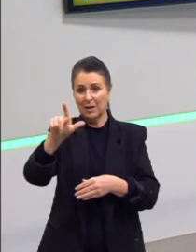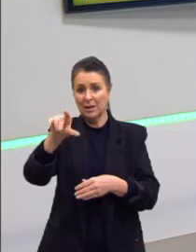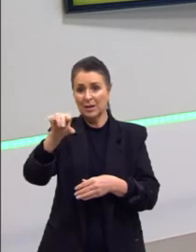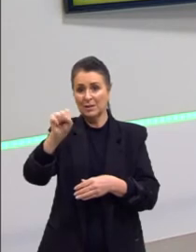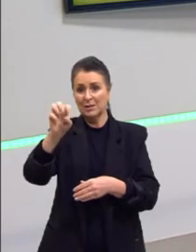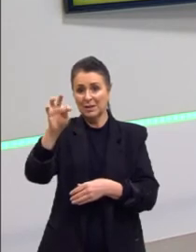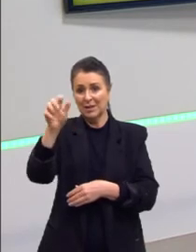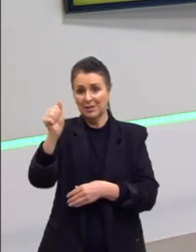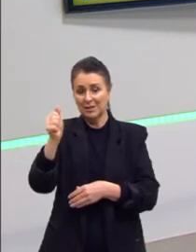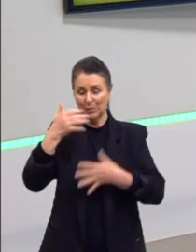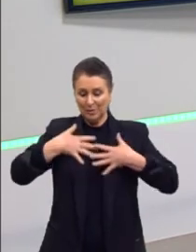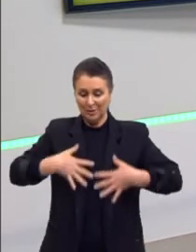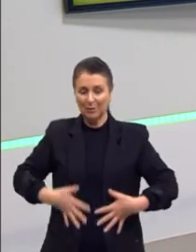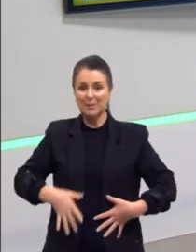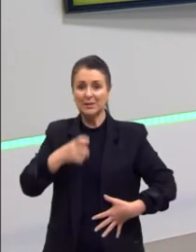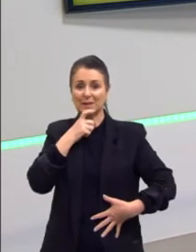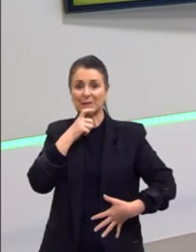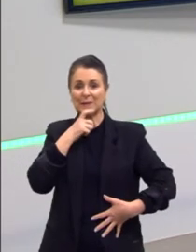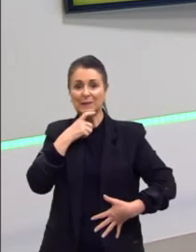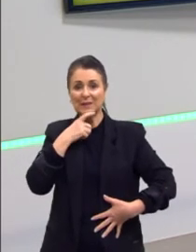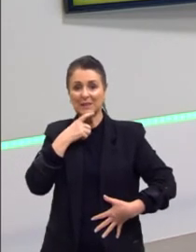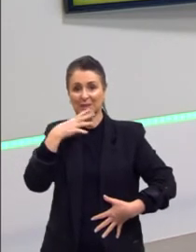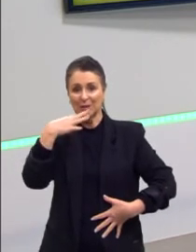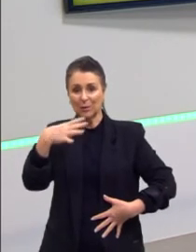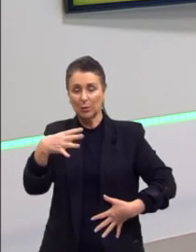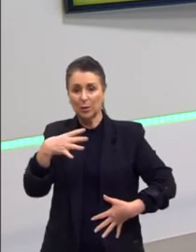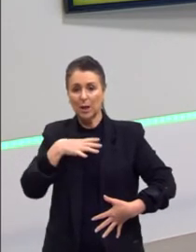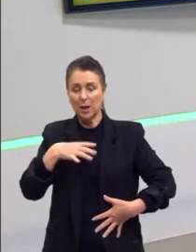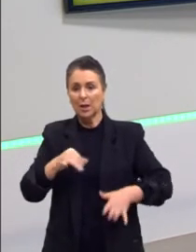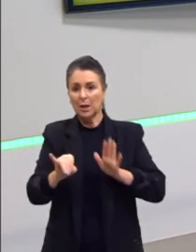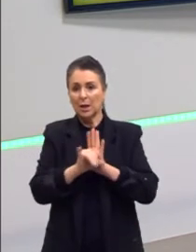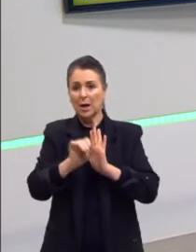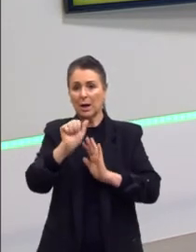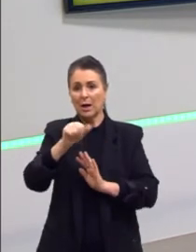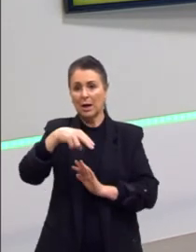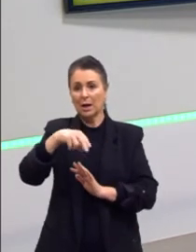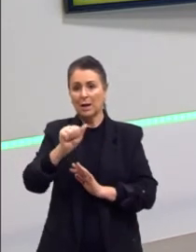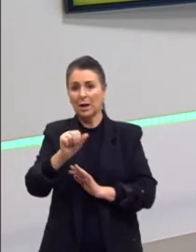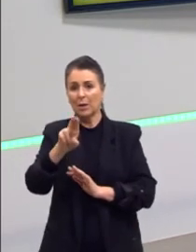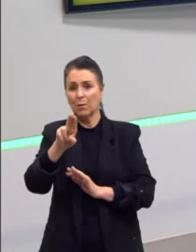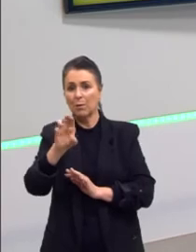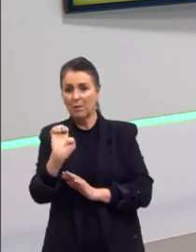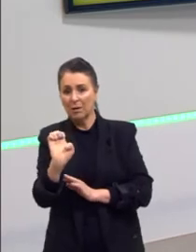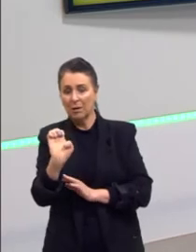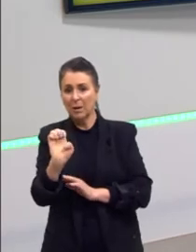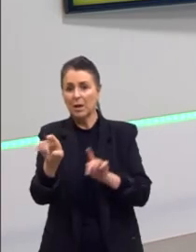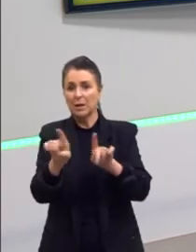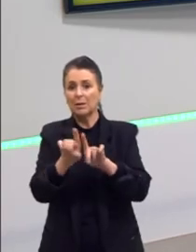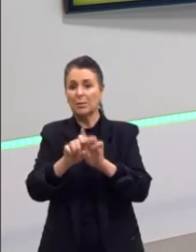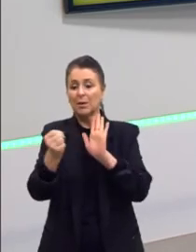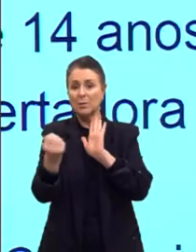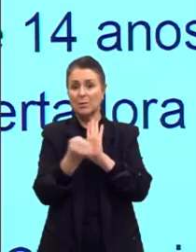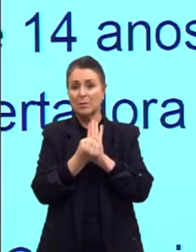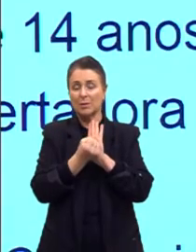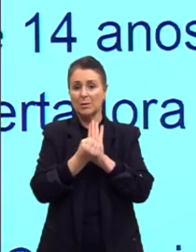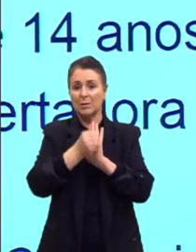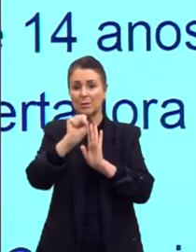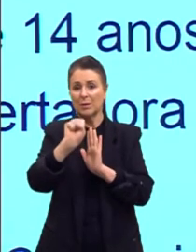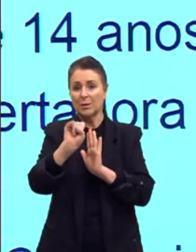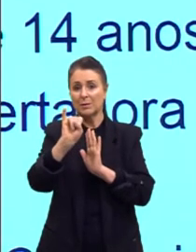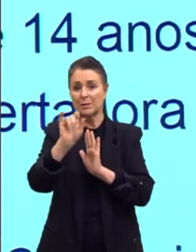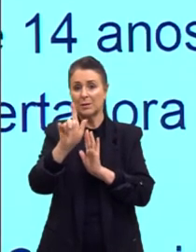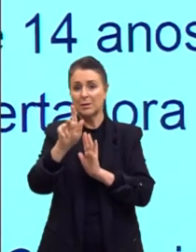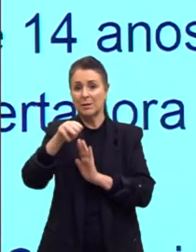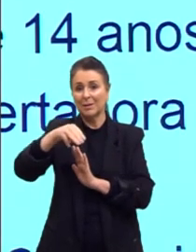tinham essa palavra que identificava eles, que era o anauê, o sigma, que era o símbolo deles, a gente tem aqui nessa